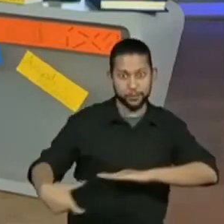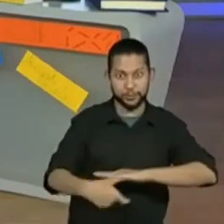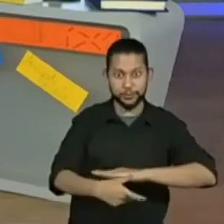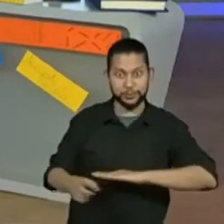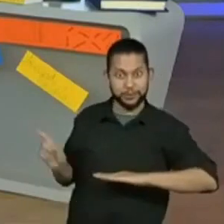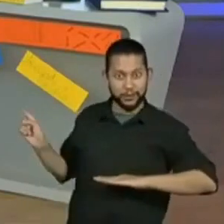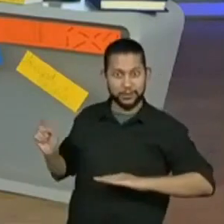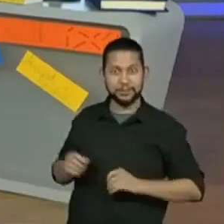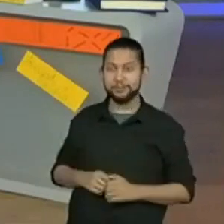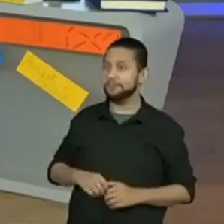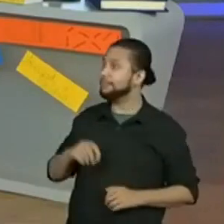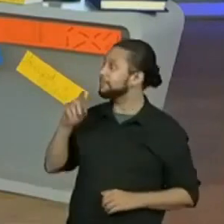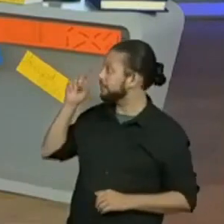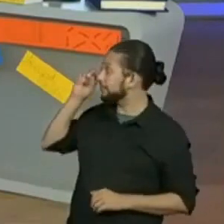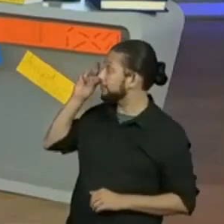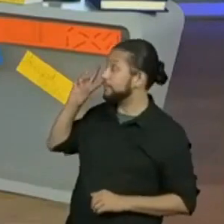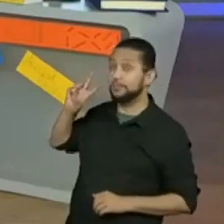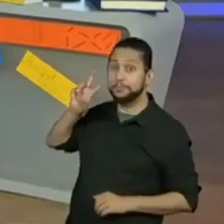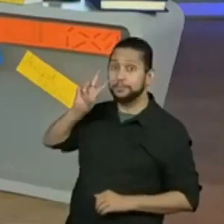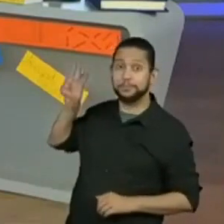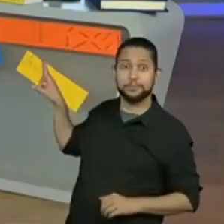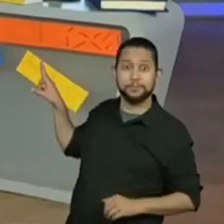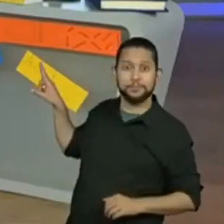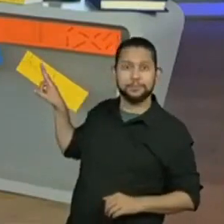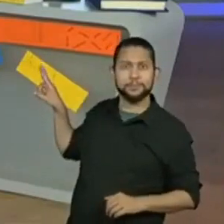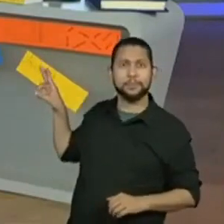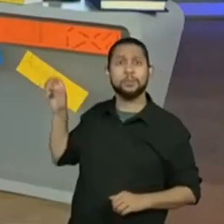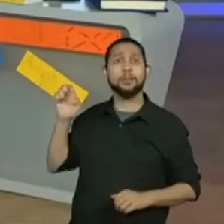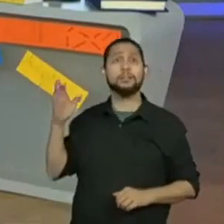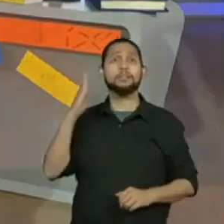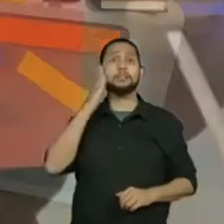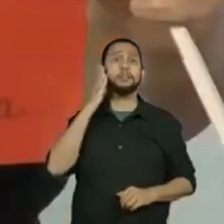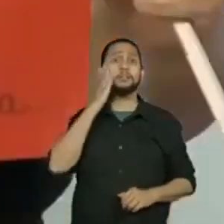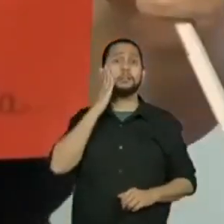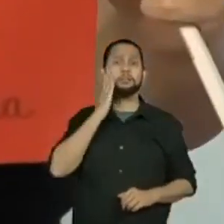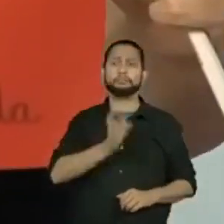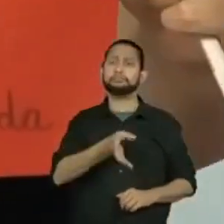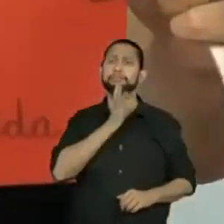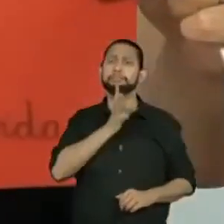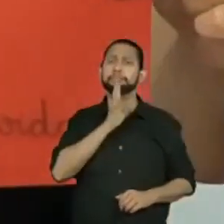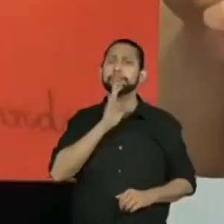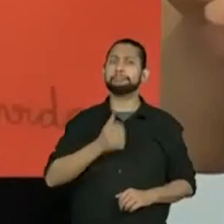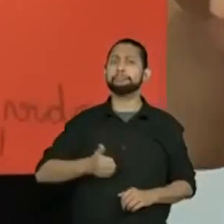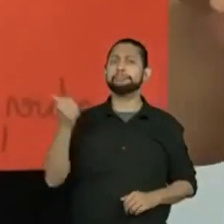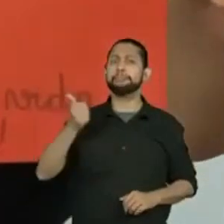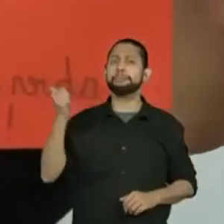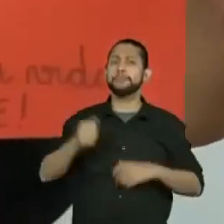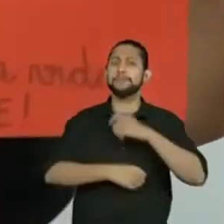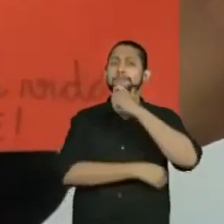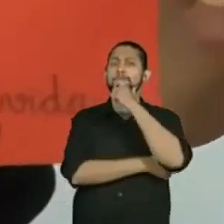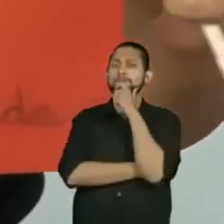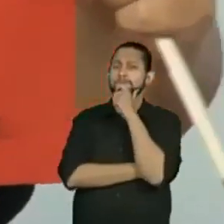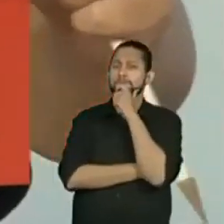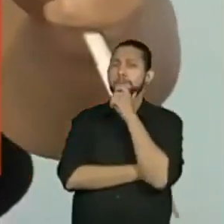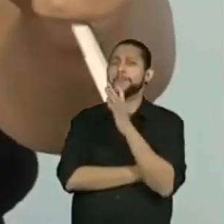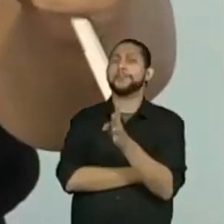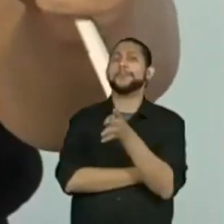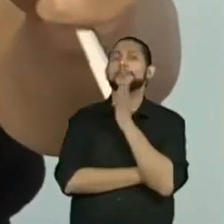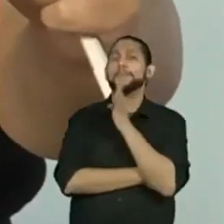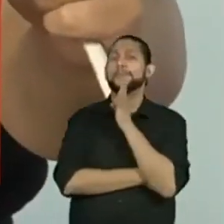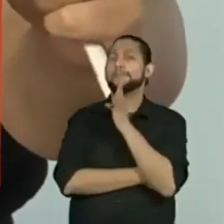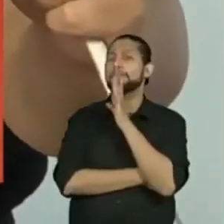perto. Dá uma olhada. E eu quero saber se alguém sabe me dizer